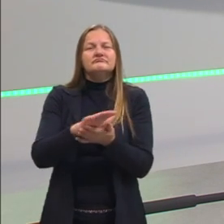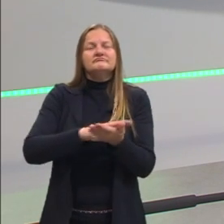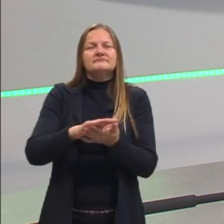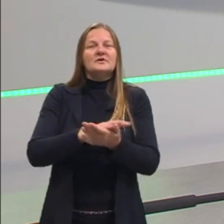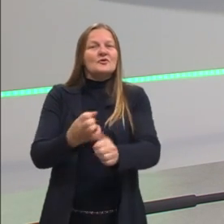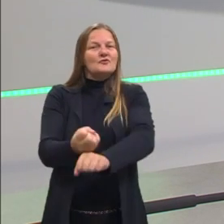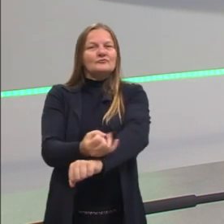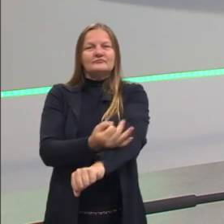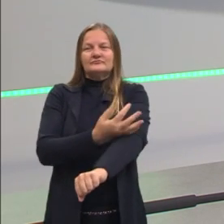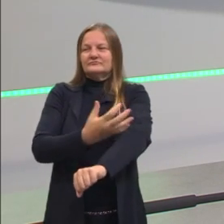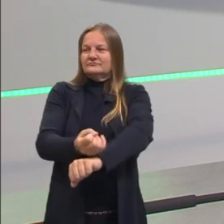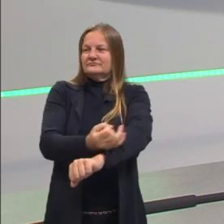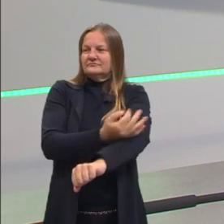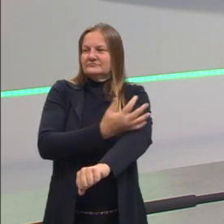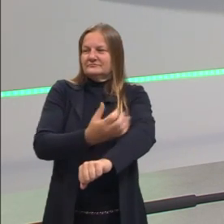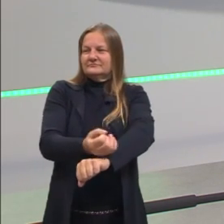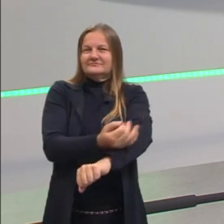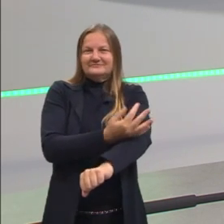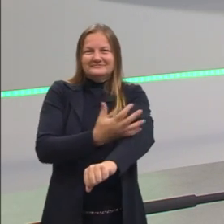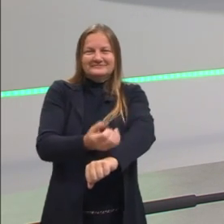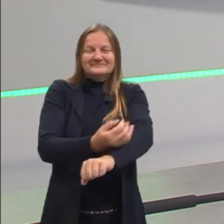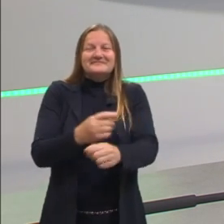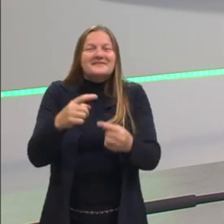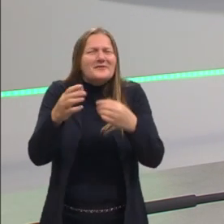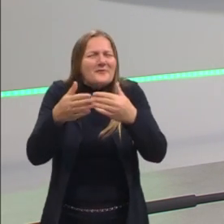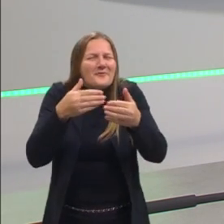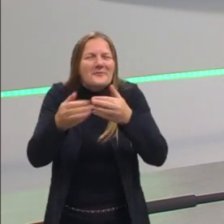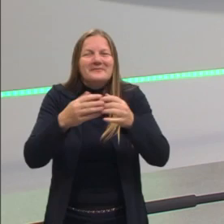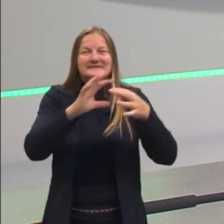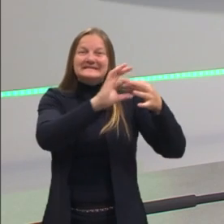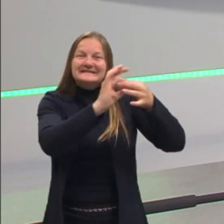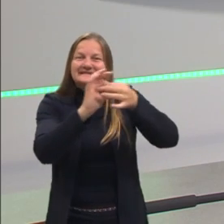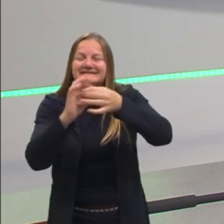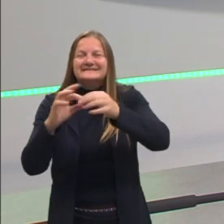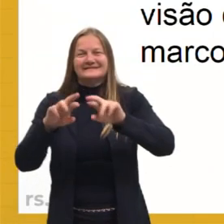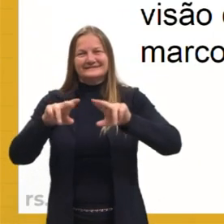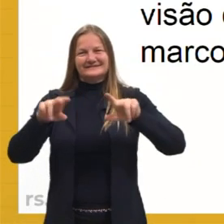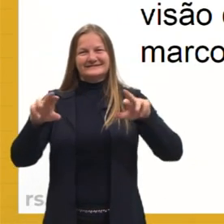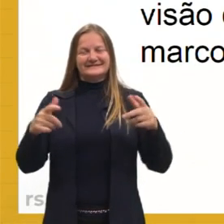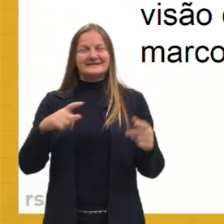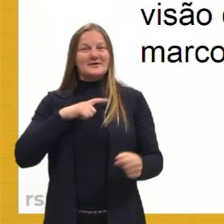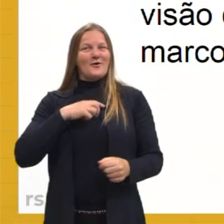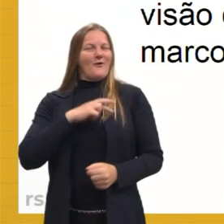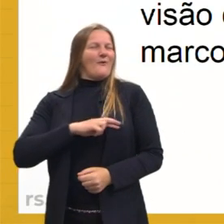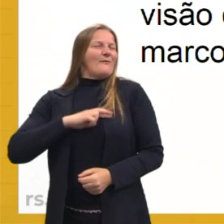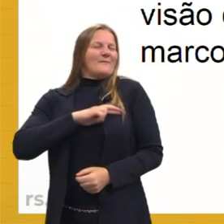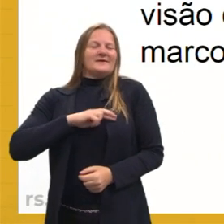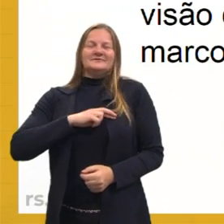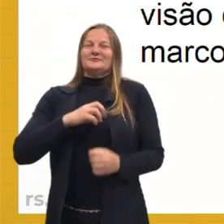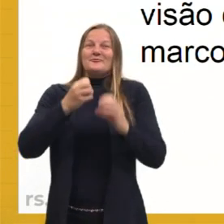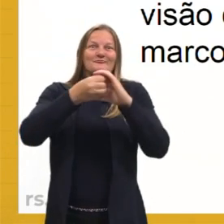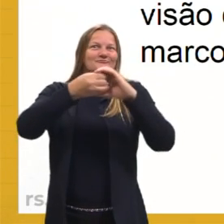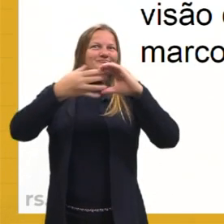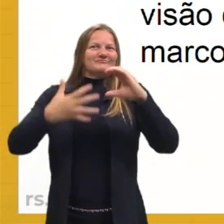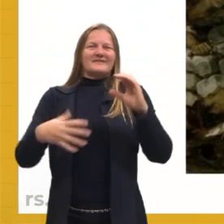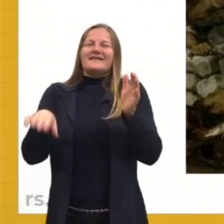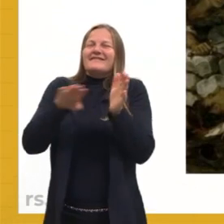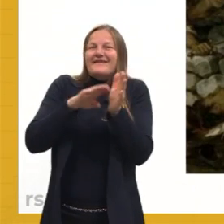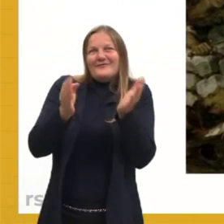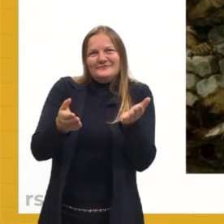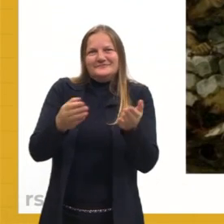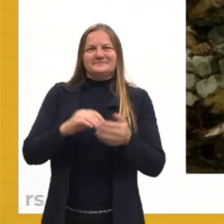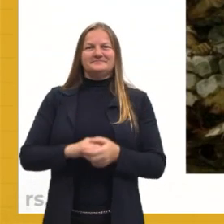emocionais quando estão agindo em qualquer contexto. Como são os românticos, a característica dos românticos até hoje.